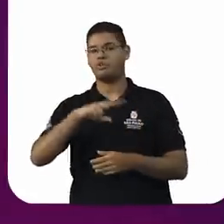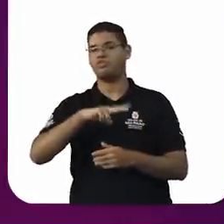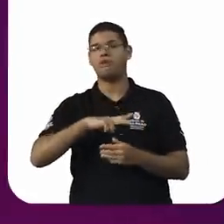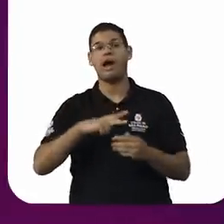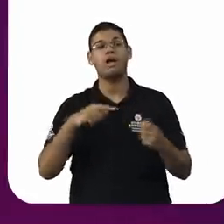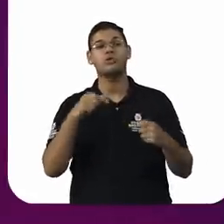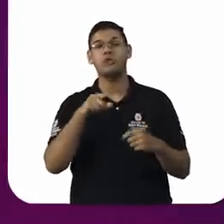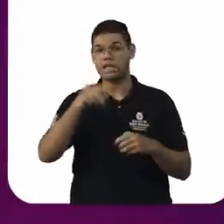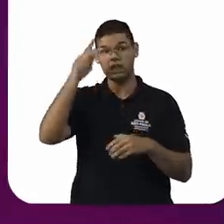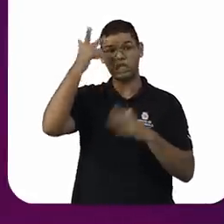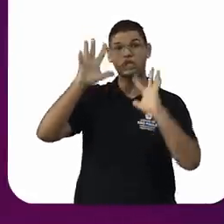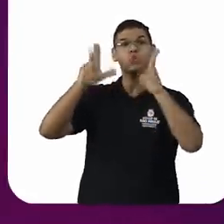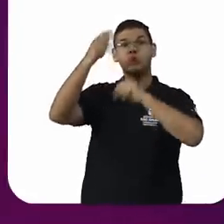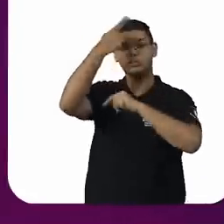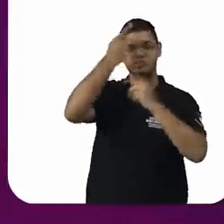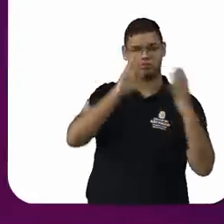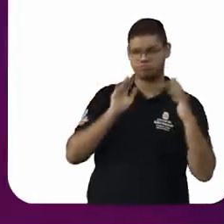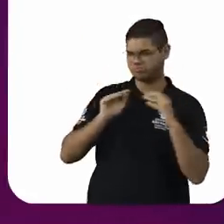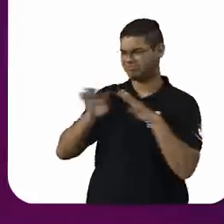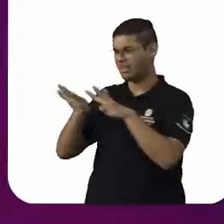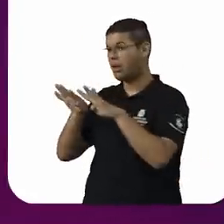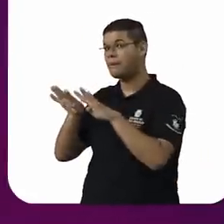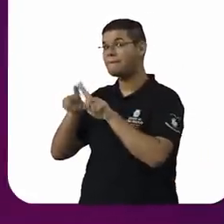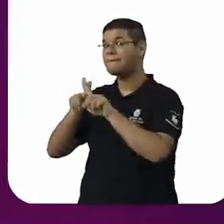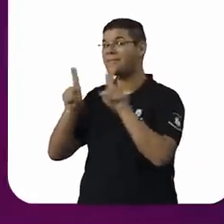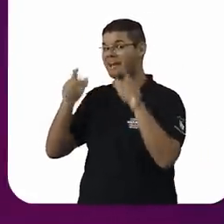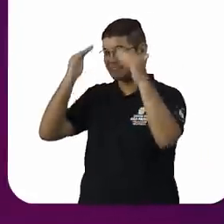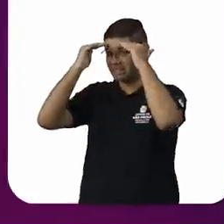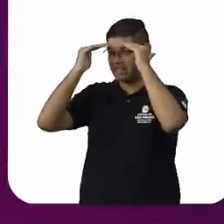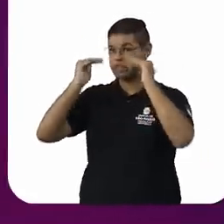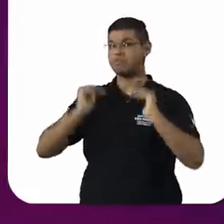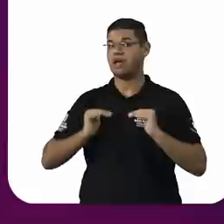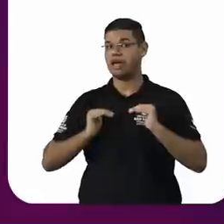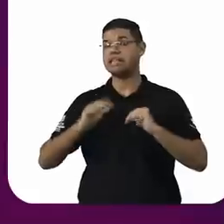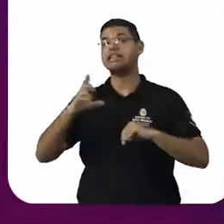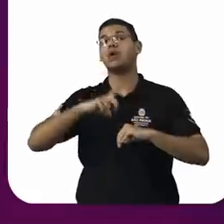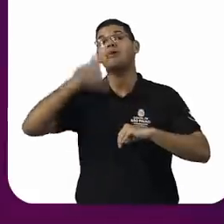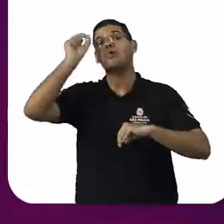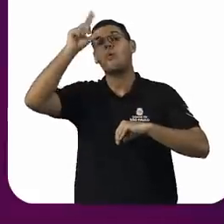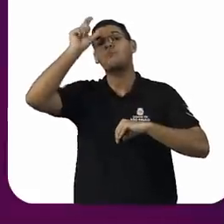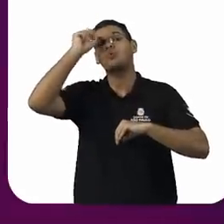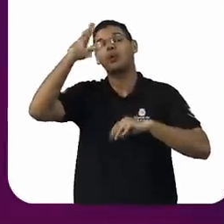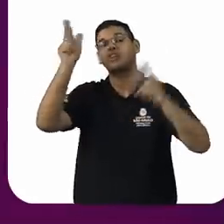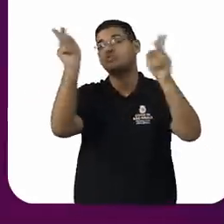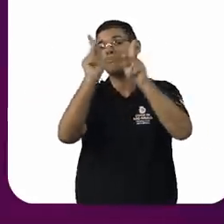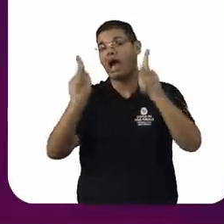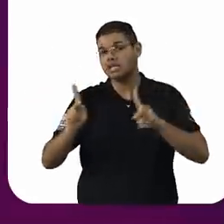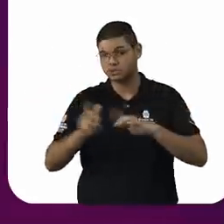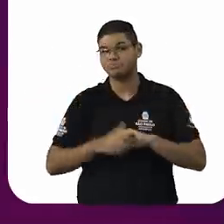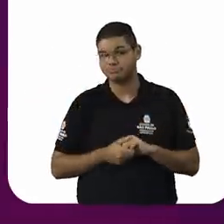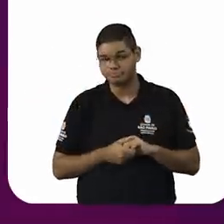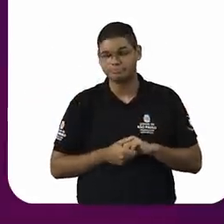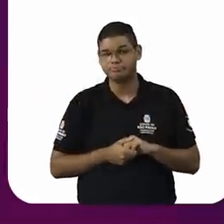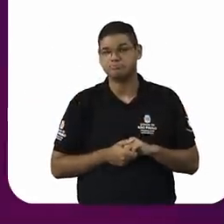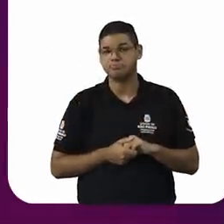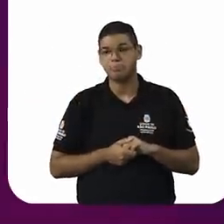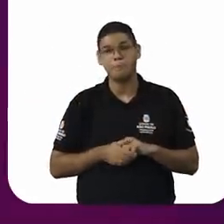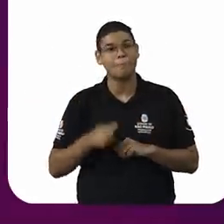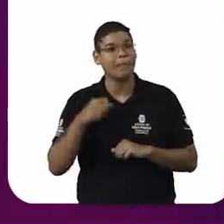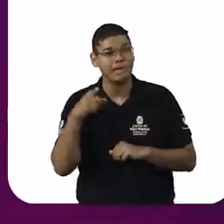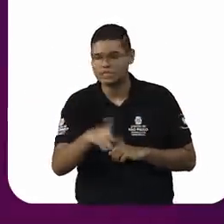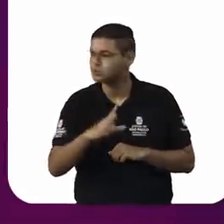convivência harmoniosa, de cultura de paz. Isso é